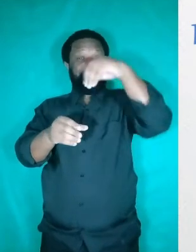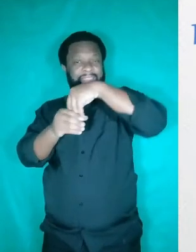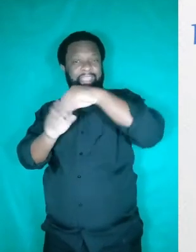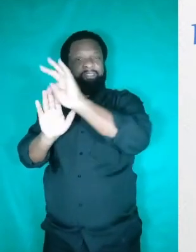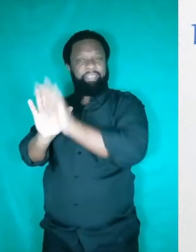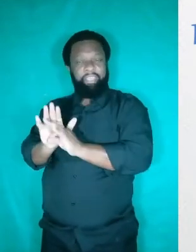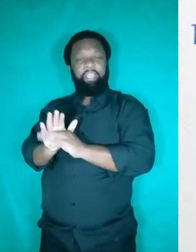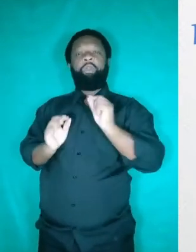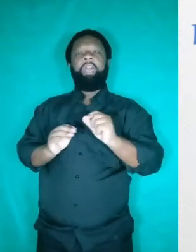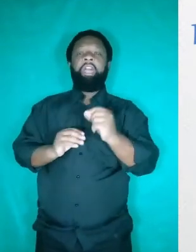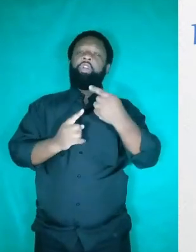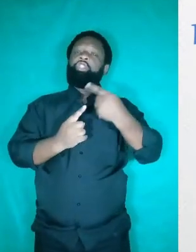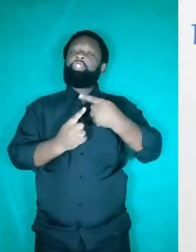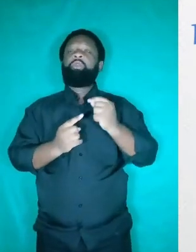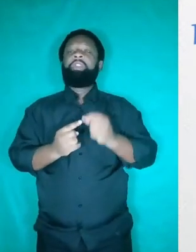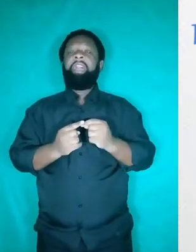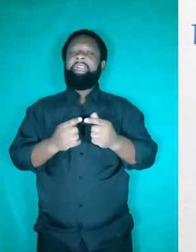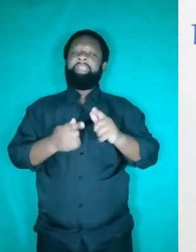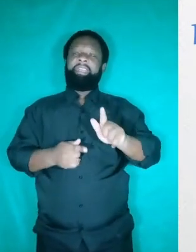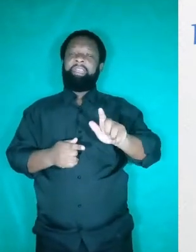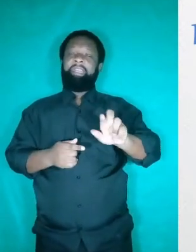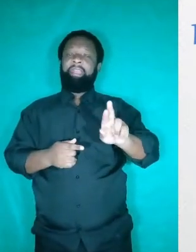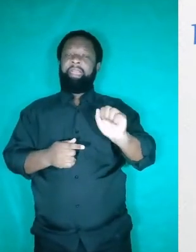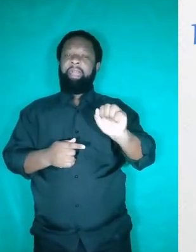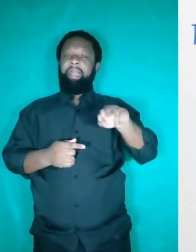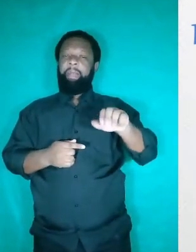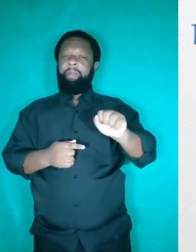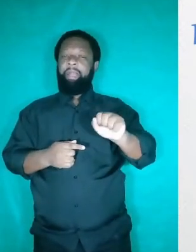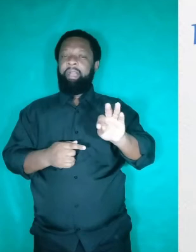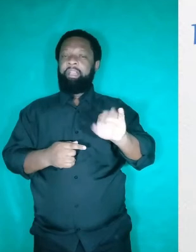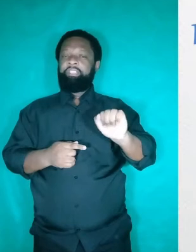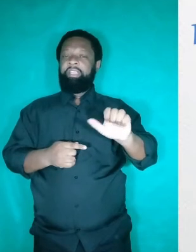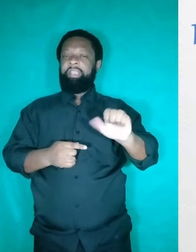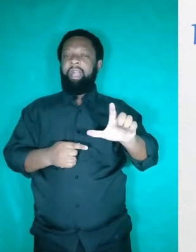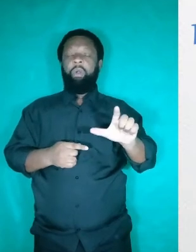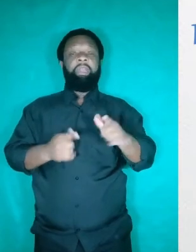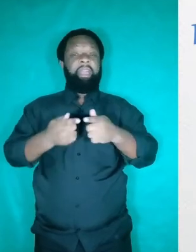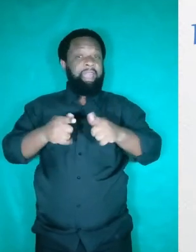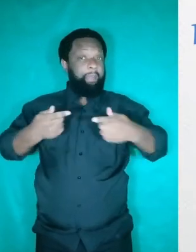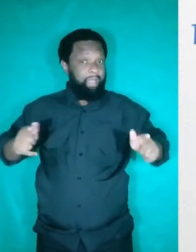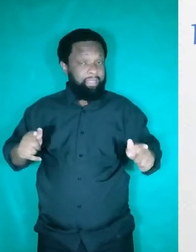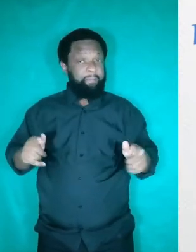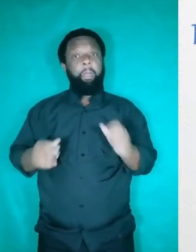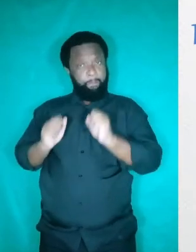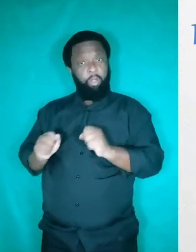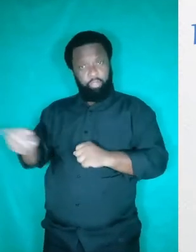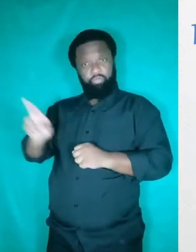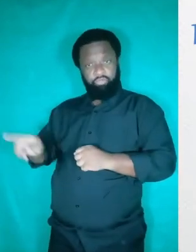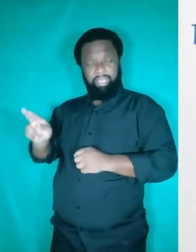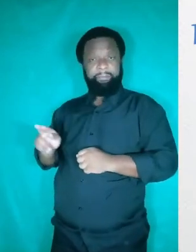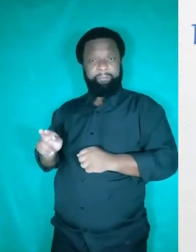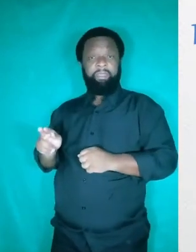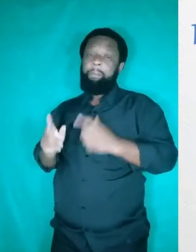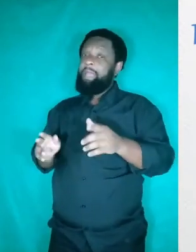gramaticais. Não tem nada de errado em você usar as formas gramaticais para estabelecer coesão referencial. A